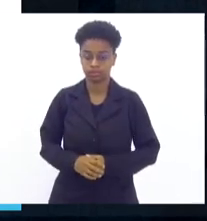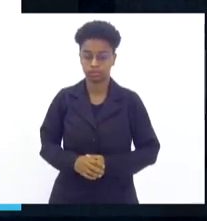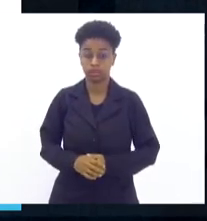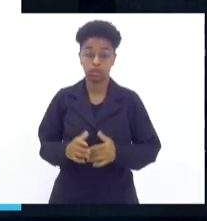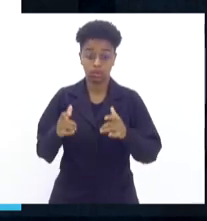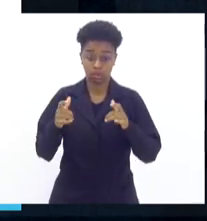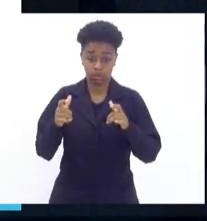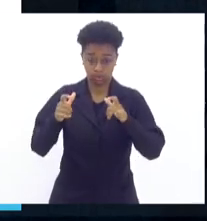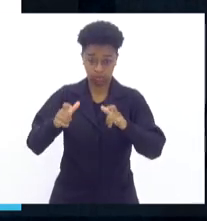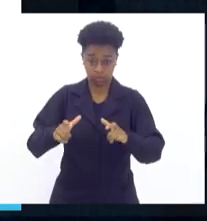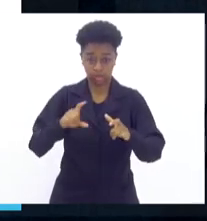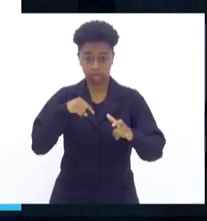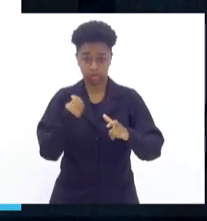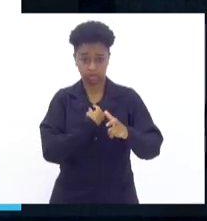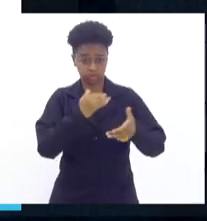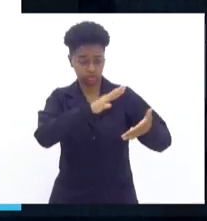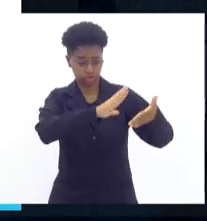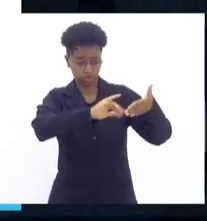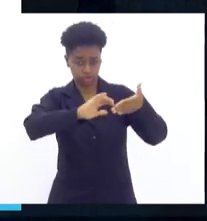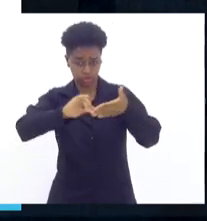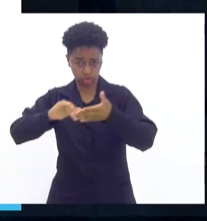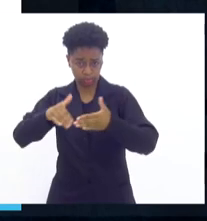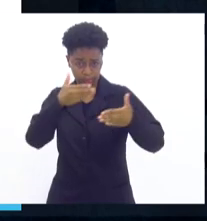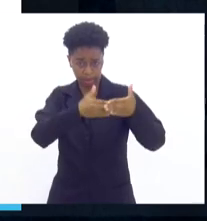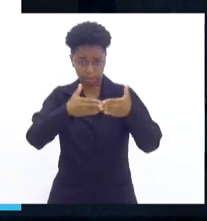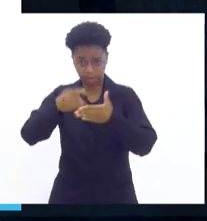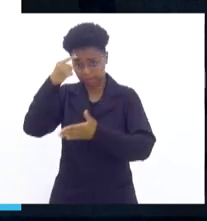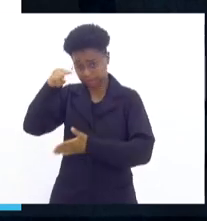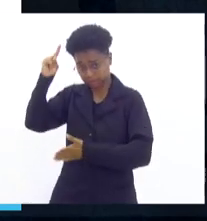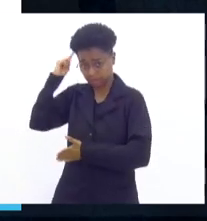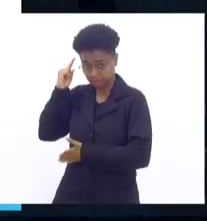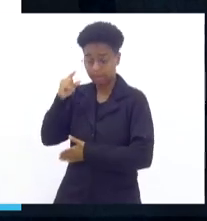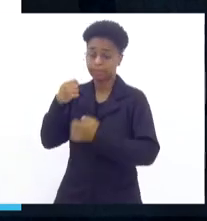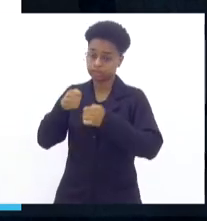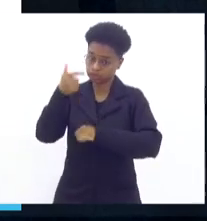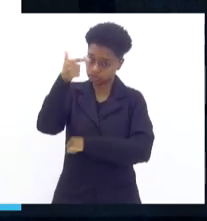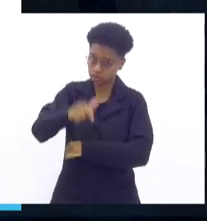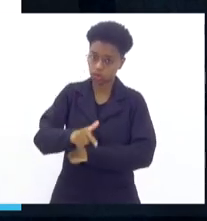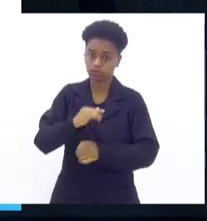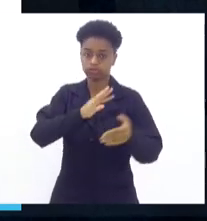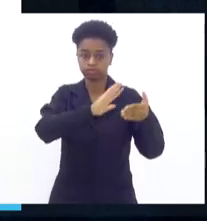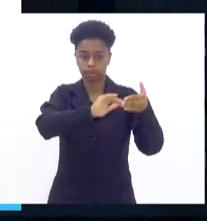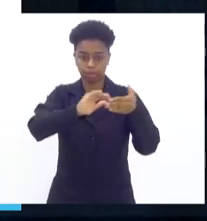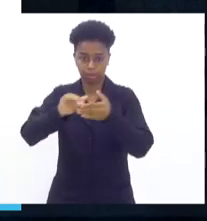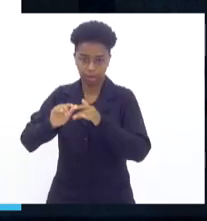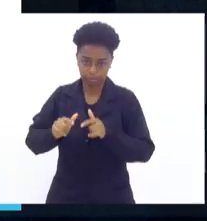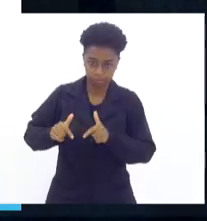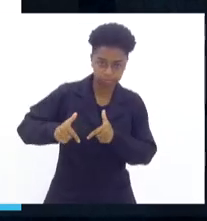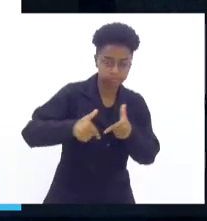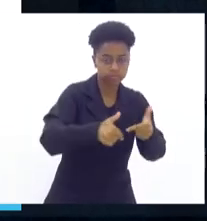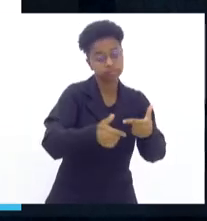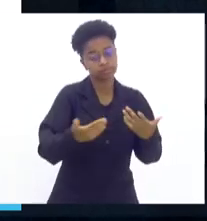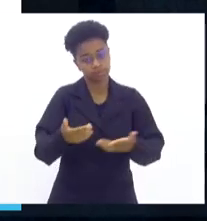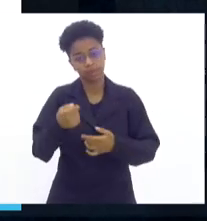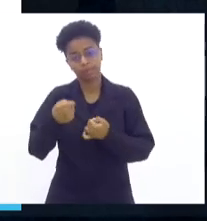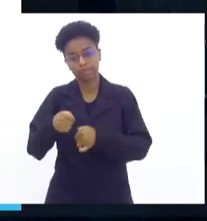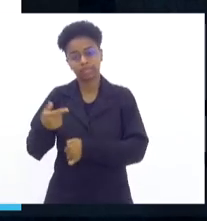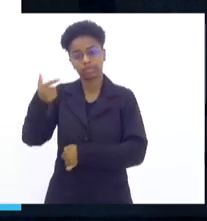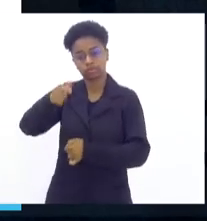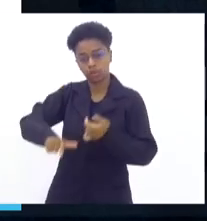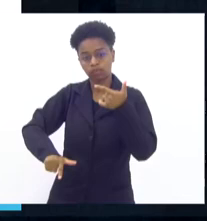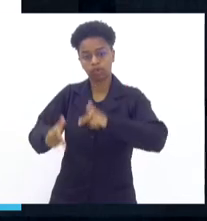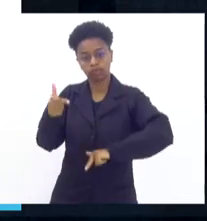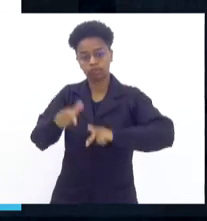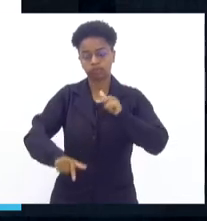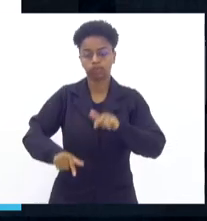barricadas, monitoramento, a tirou há uma semana atrás, hoje a está tentando retirar de novo. mas isso é o eu falei, é o retrabalho e